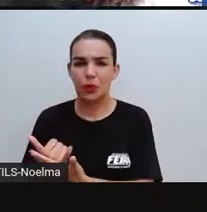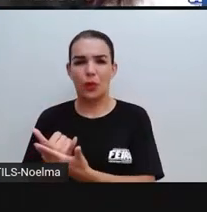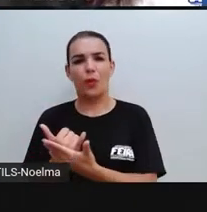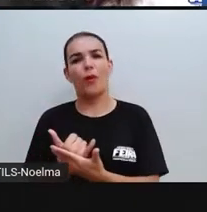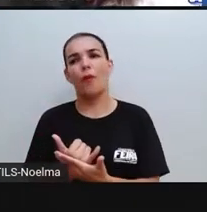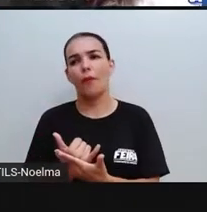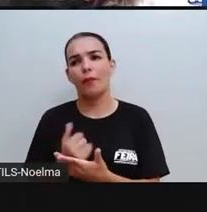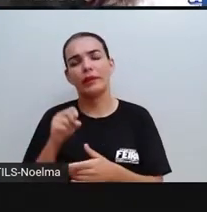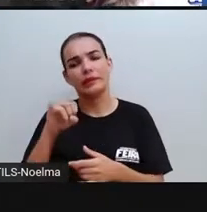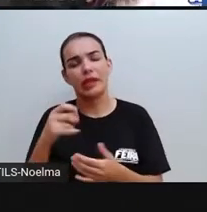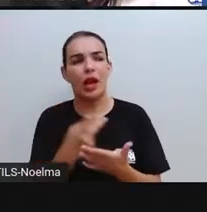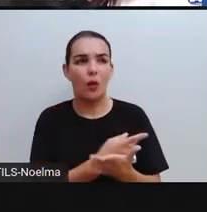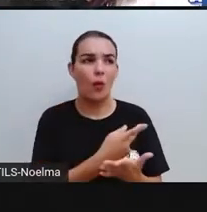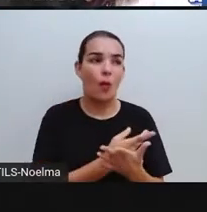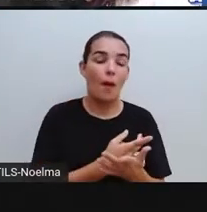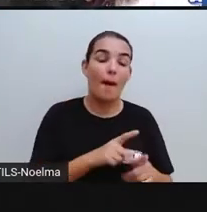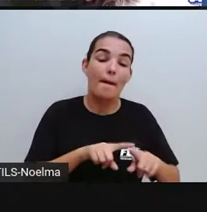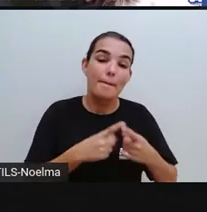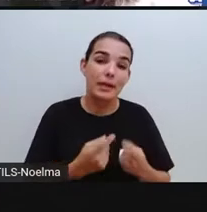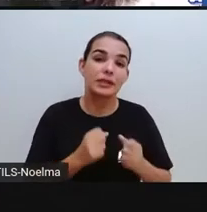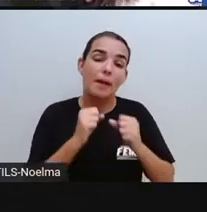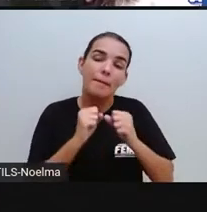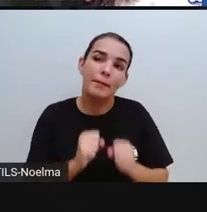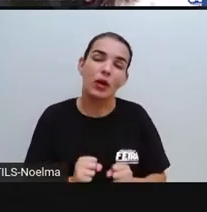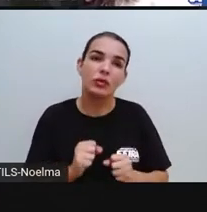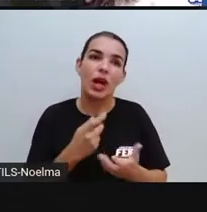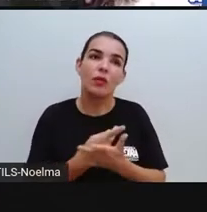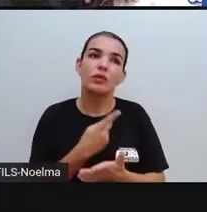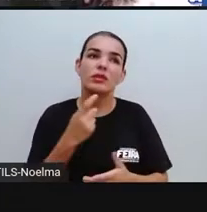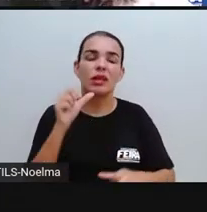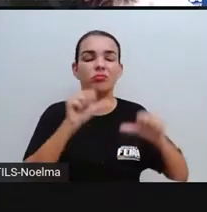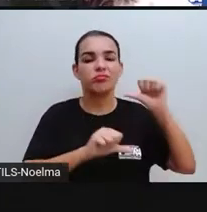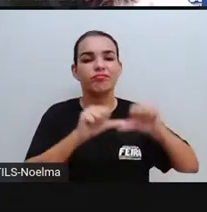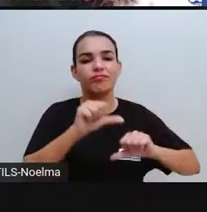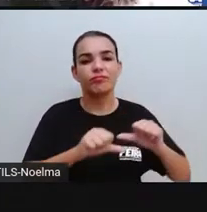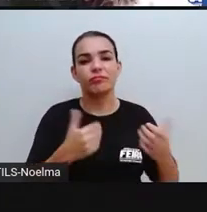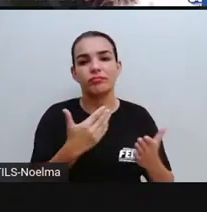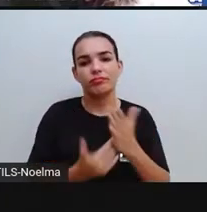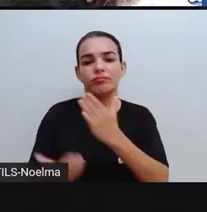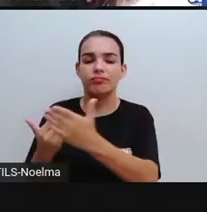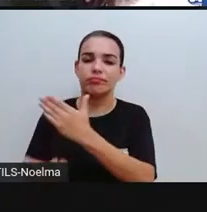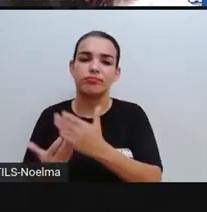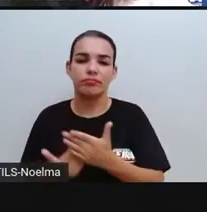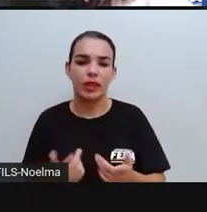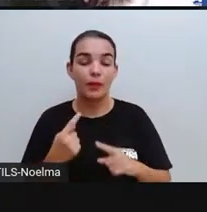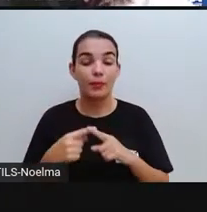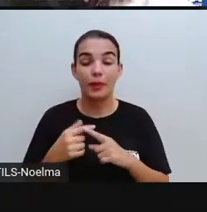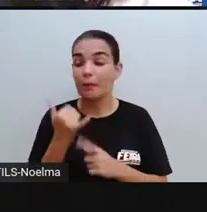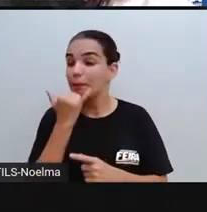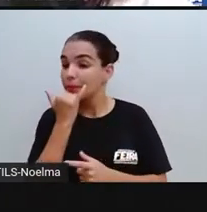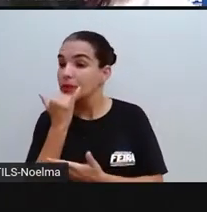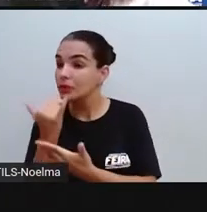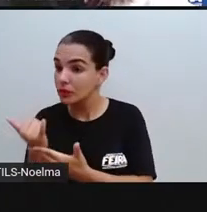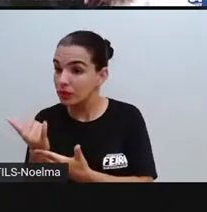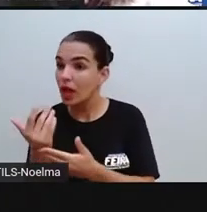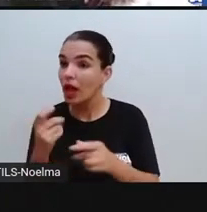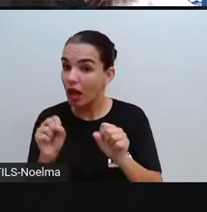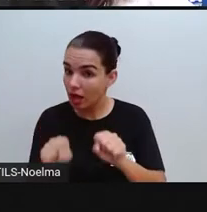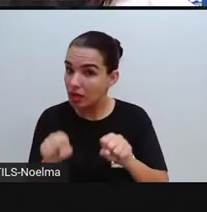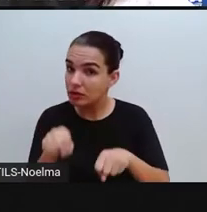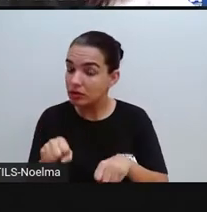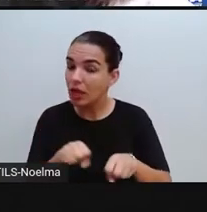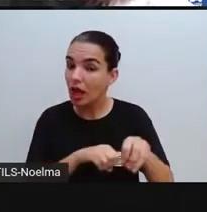pedindo desculpas, poderá ser tarde demais. Pedir desculpas é um gesto de educação.